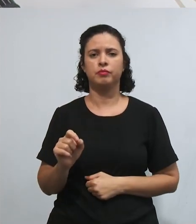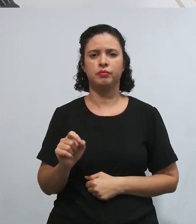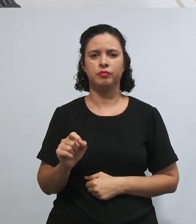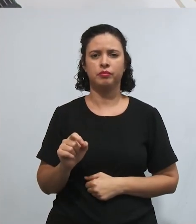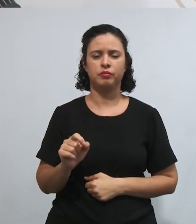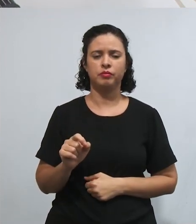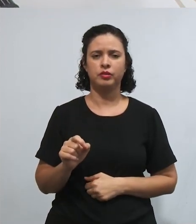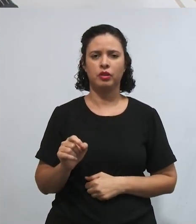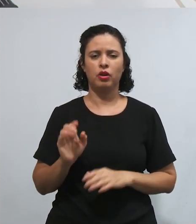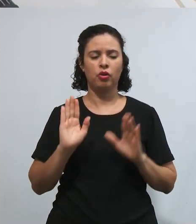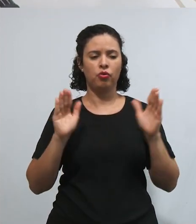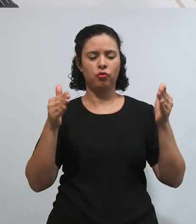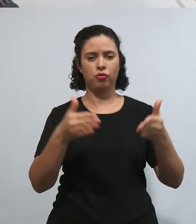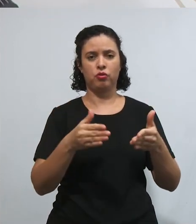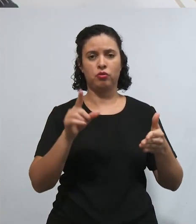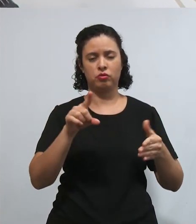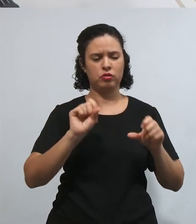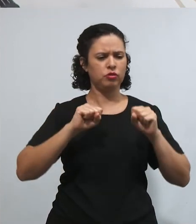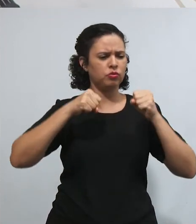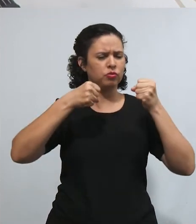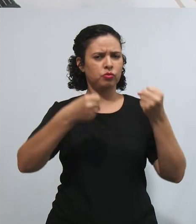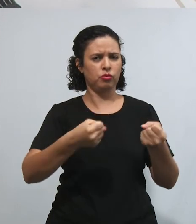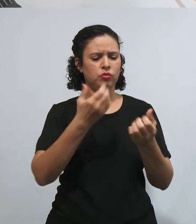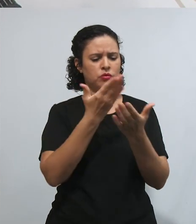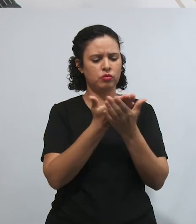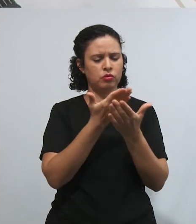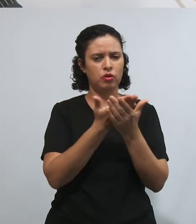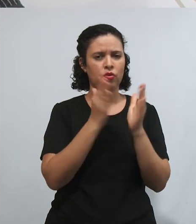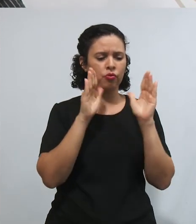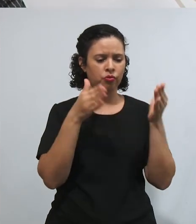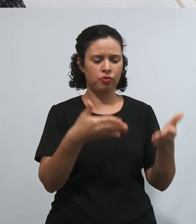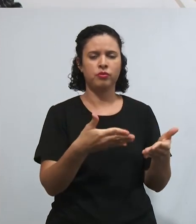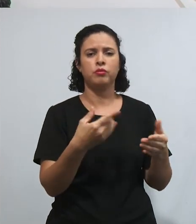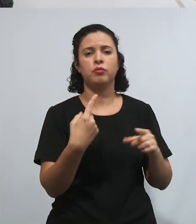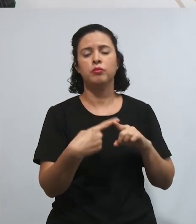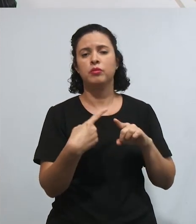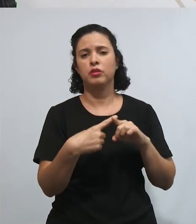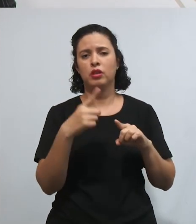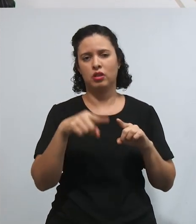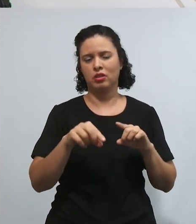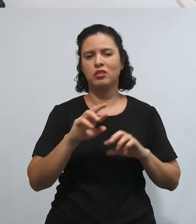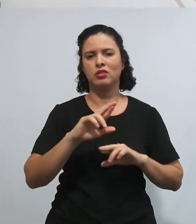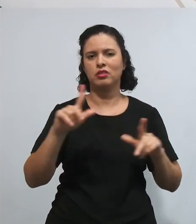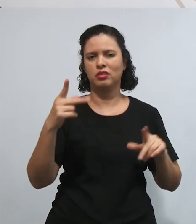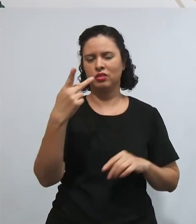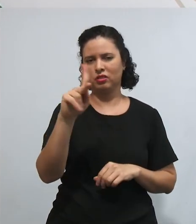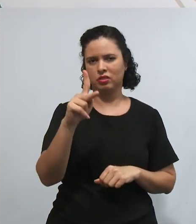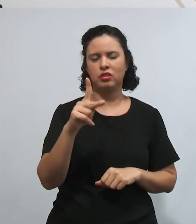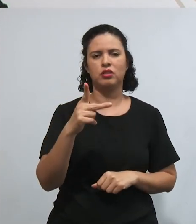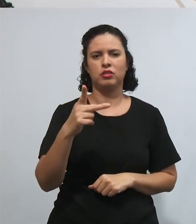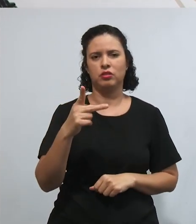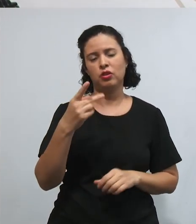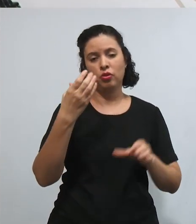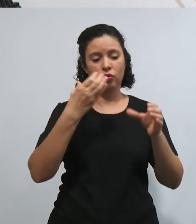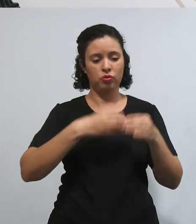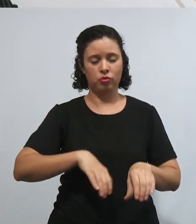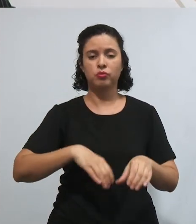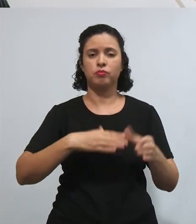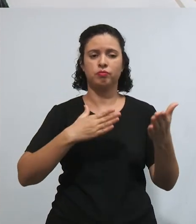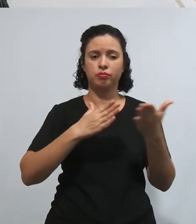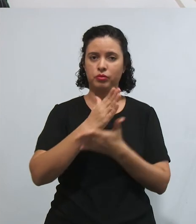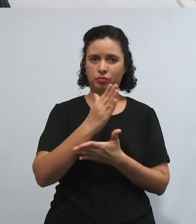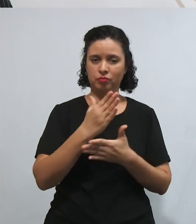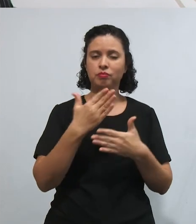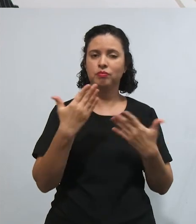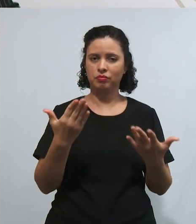dê toda a energia que você puder no seu estudo, porque vai ser um grande diferencial para você que vai fazer um concurso público.